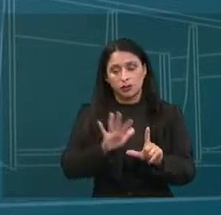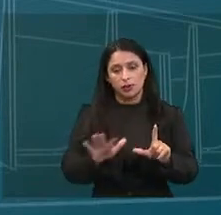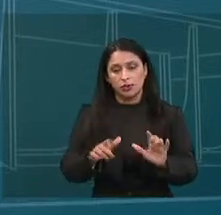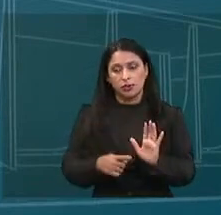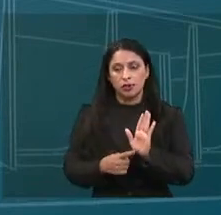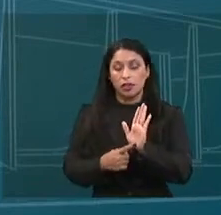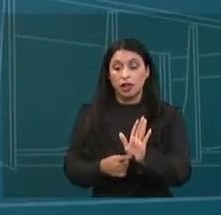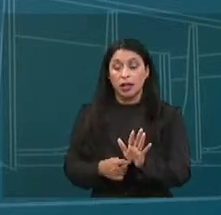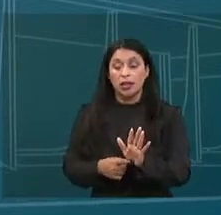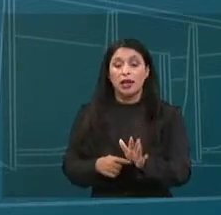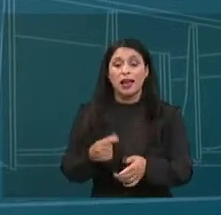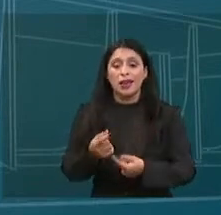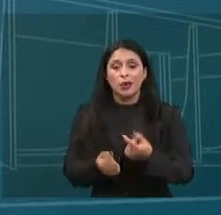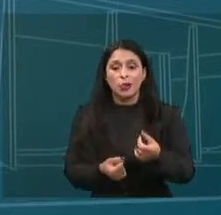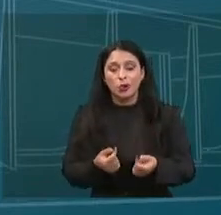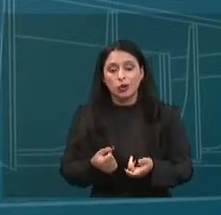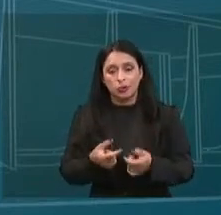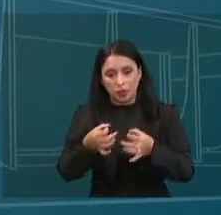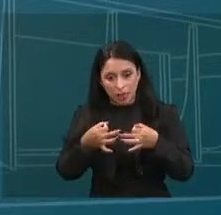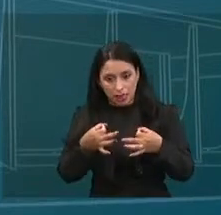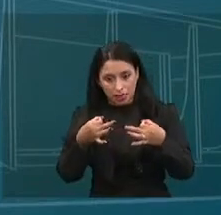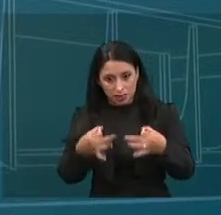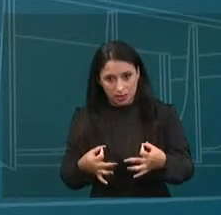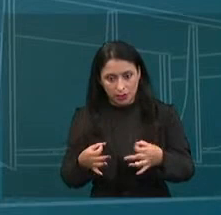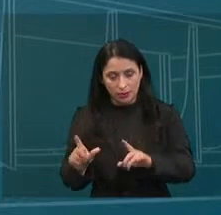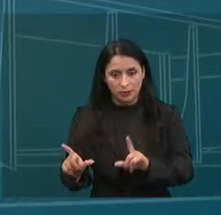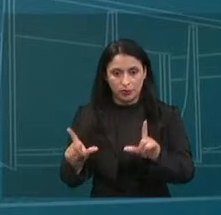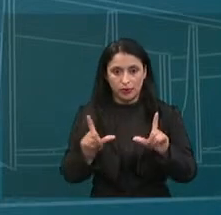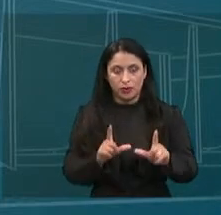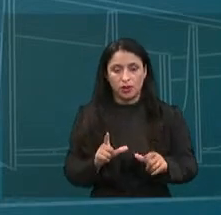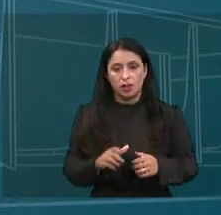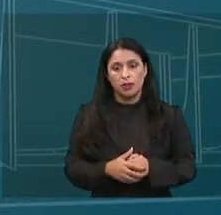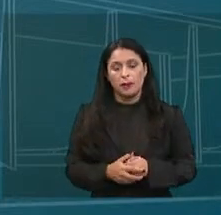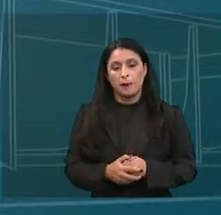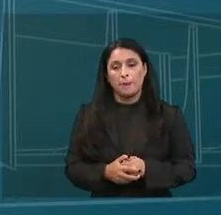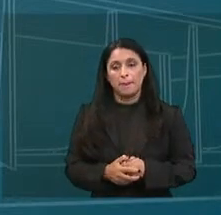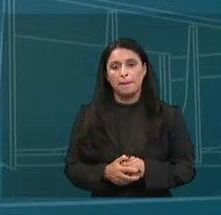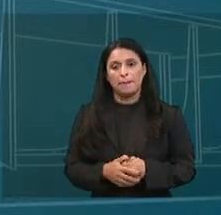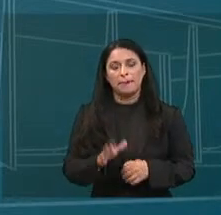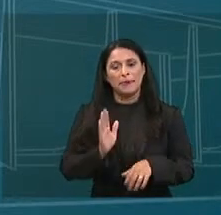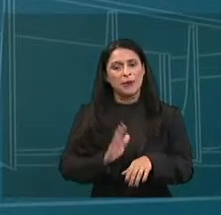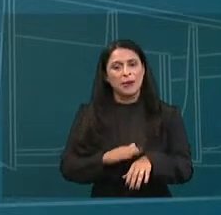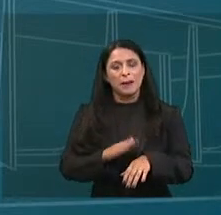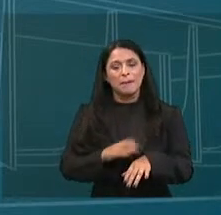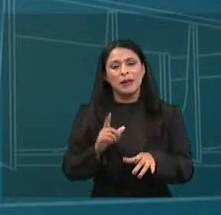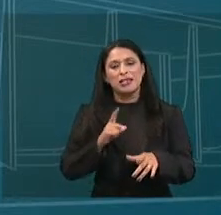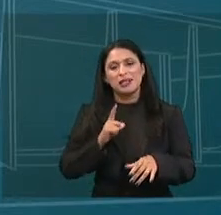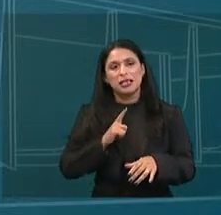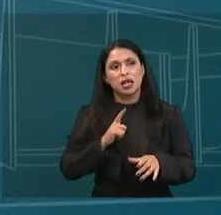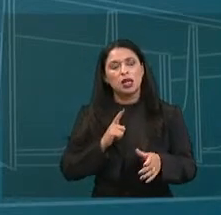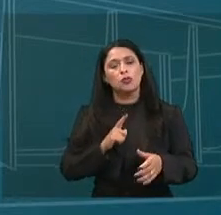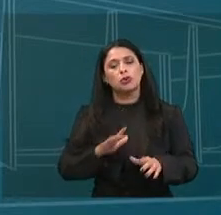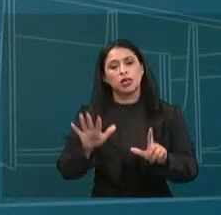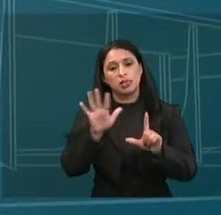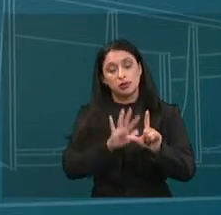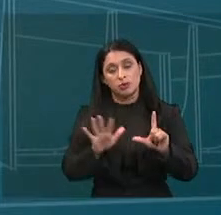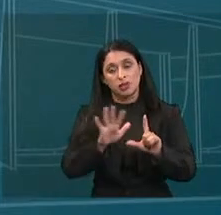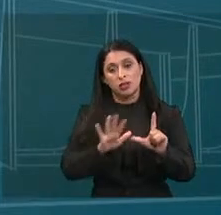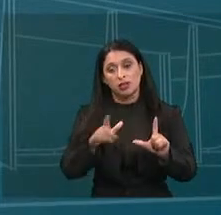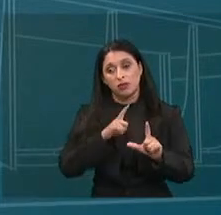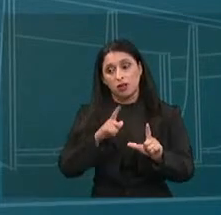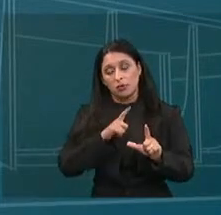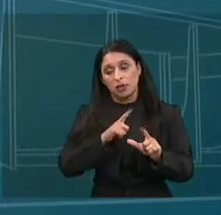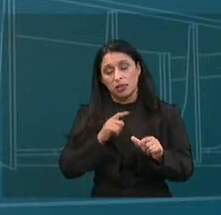baseado na economia da atenção. Próximo, por favor. Quanto mais tempo as pessoas passem nas plataformas, mais intensamente são